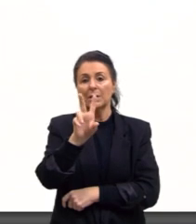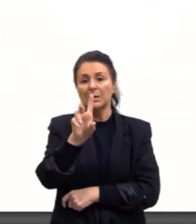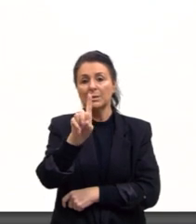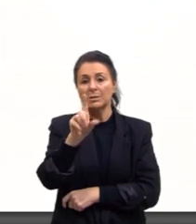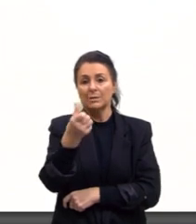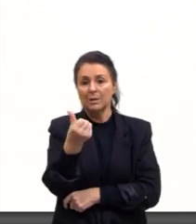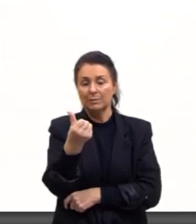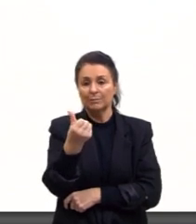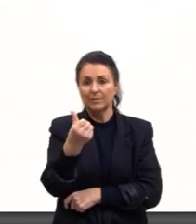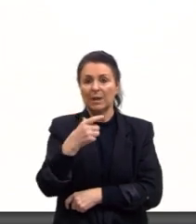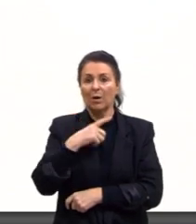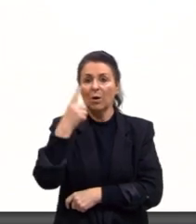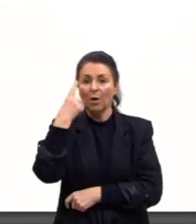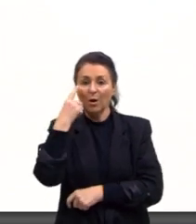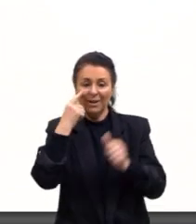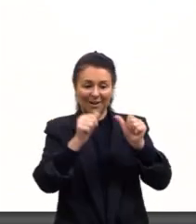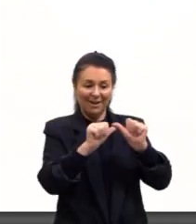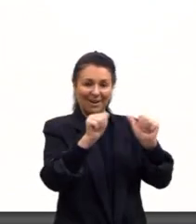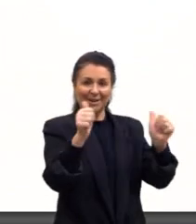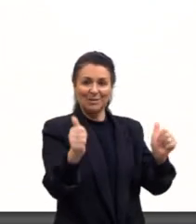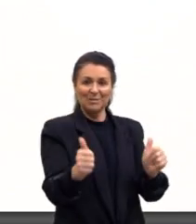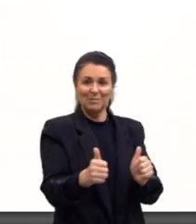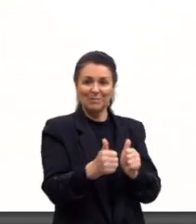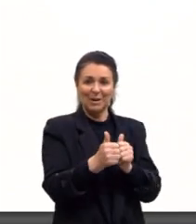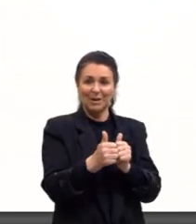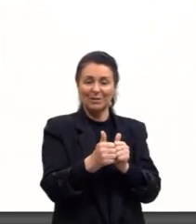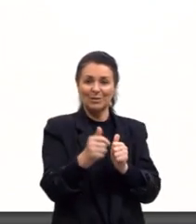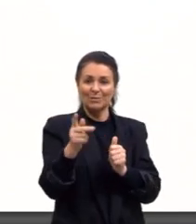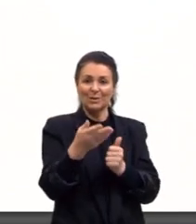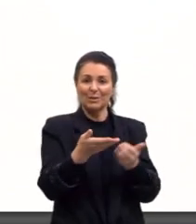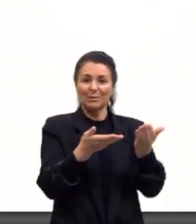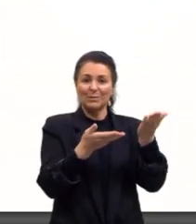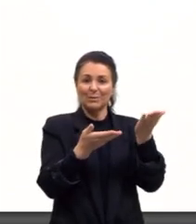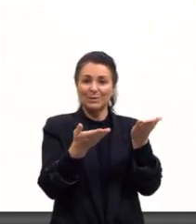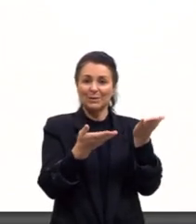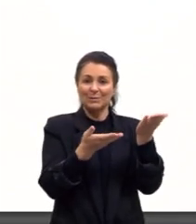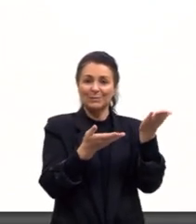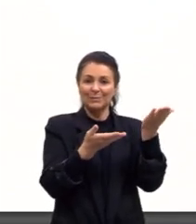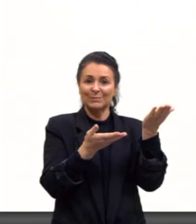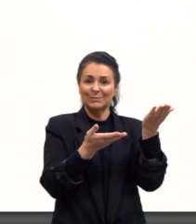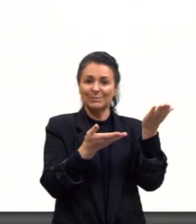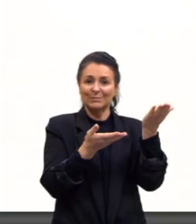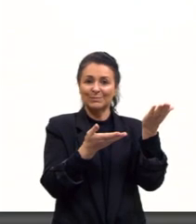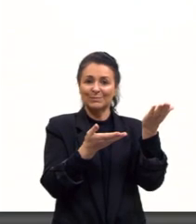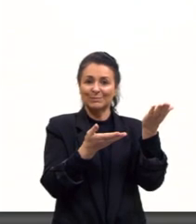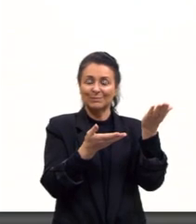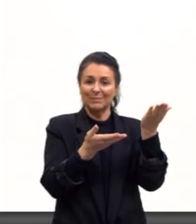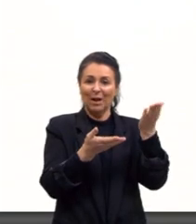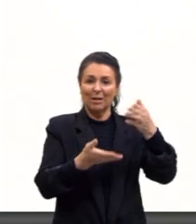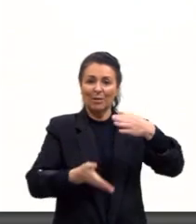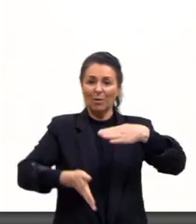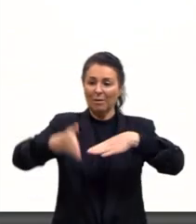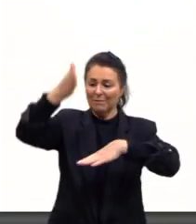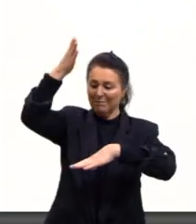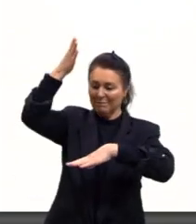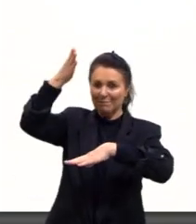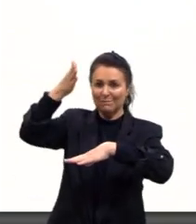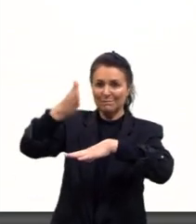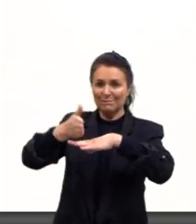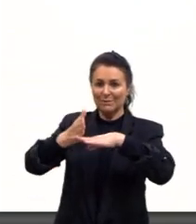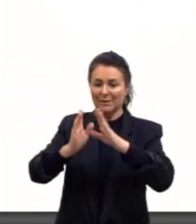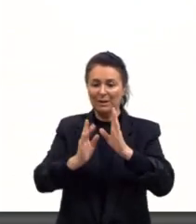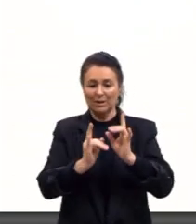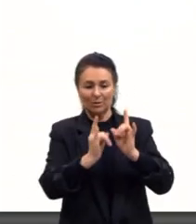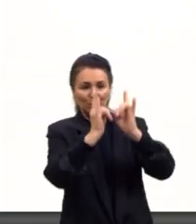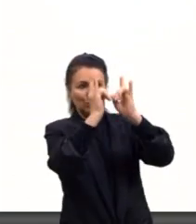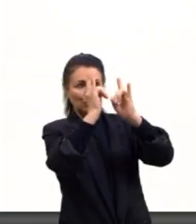essa estrutura de madeira e uma lâmina, que cai com muita força e corta a cabeça da pessoa na hora.